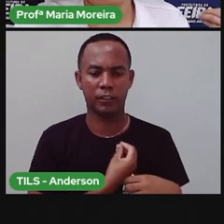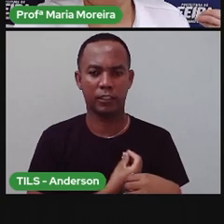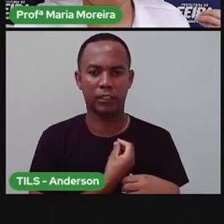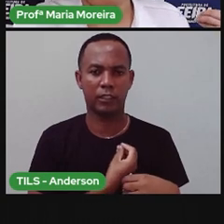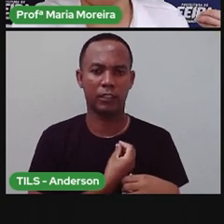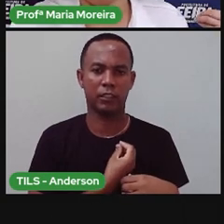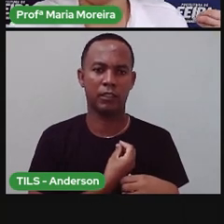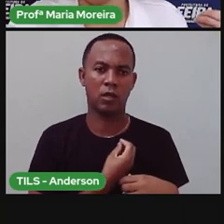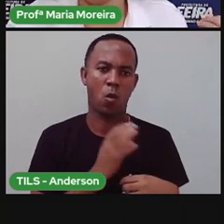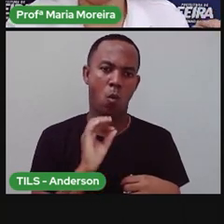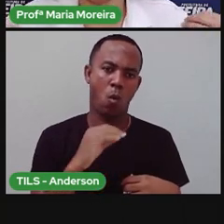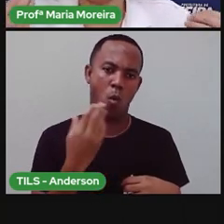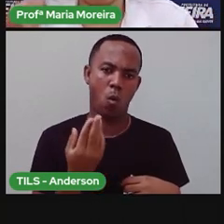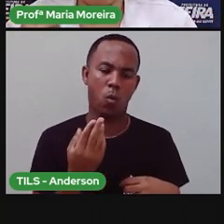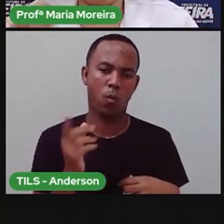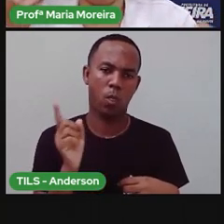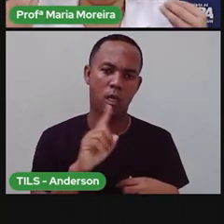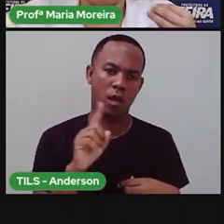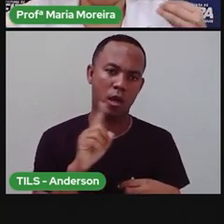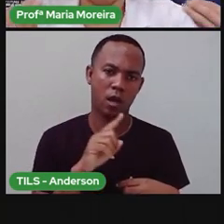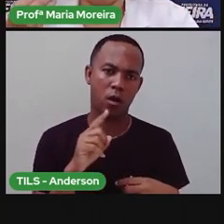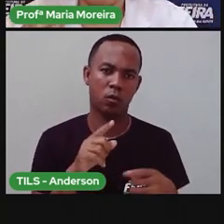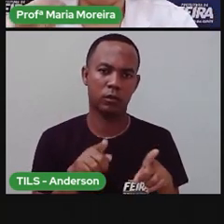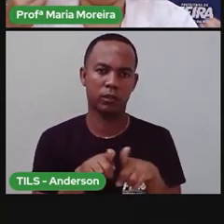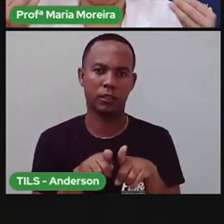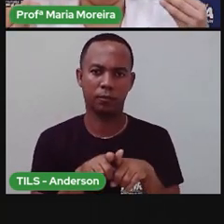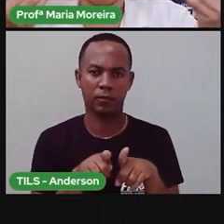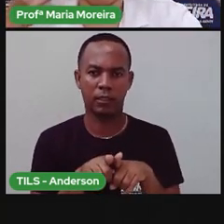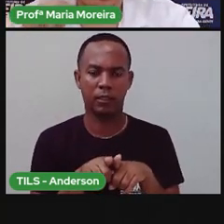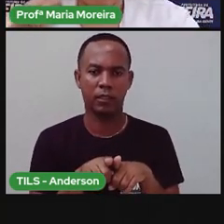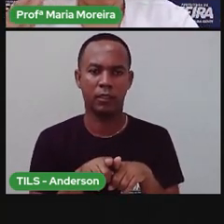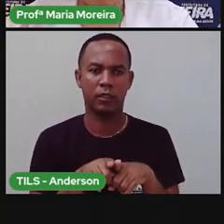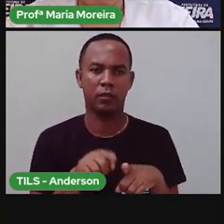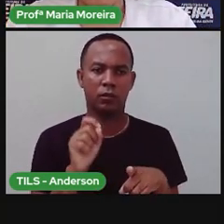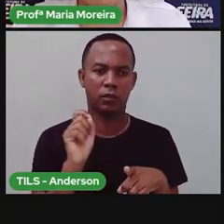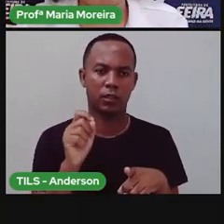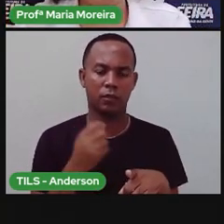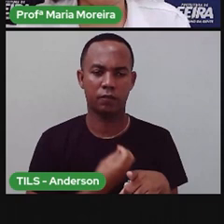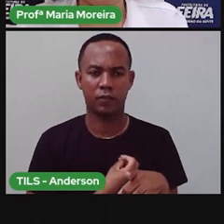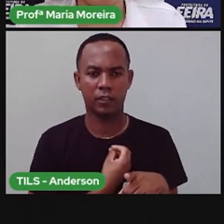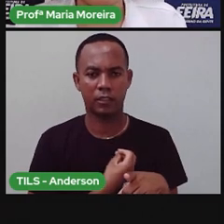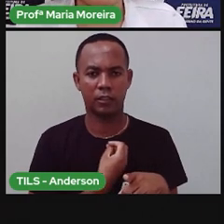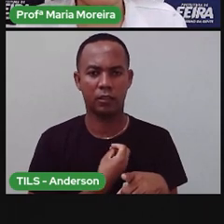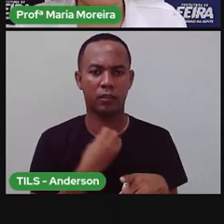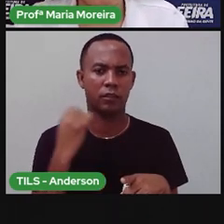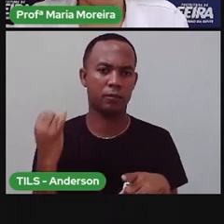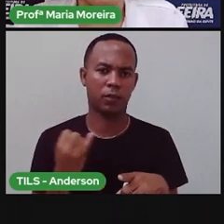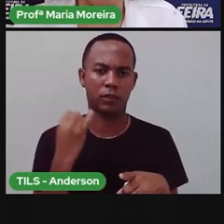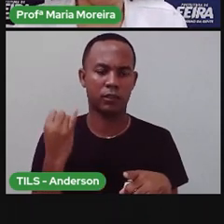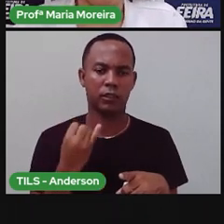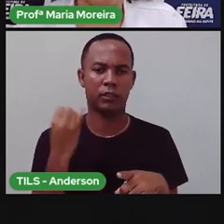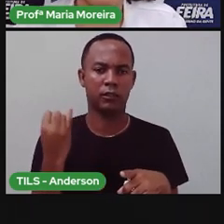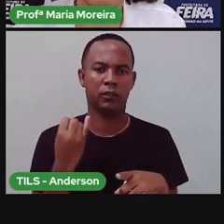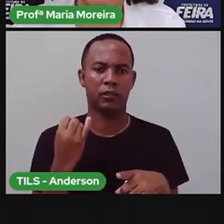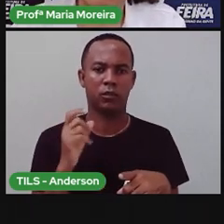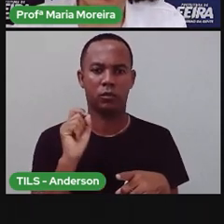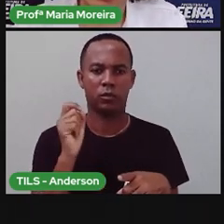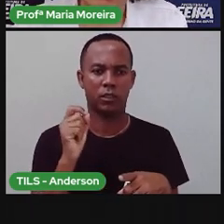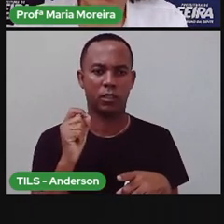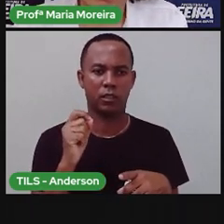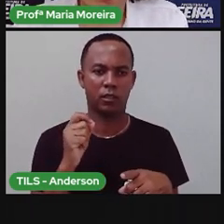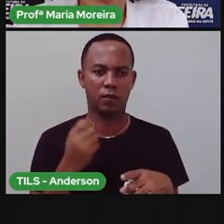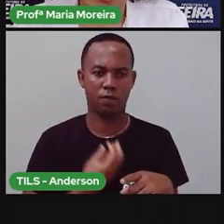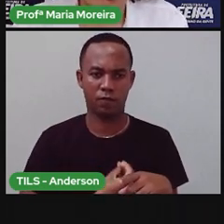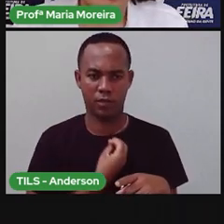seres não vivos, e também entre seres vivos e seres vivos, ela é muito importante para manter o ciclo de